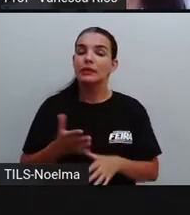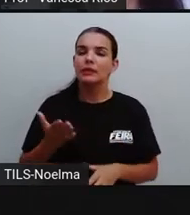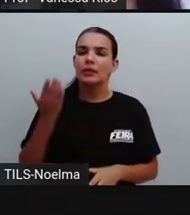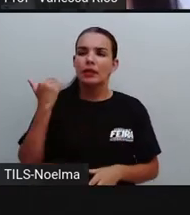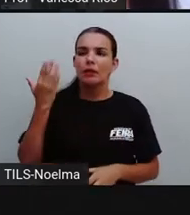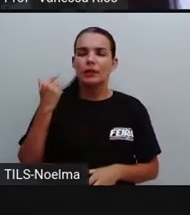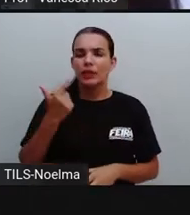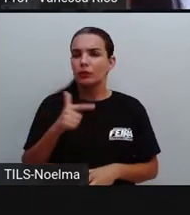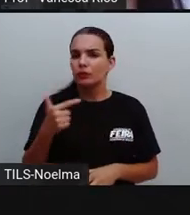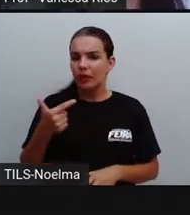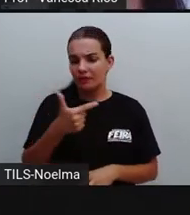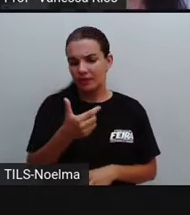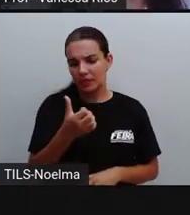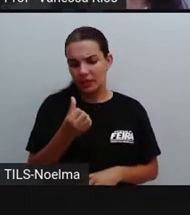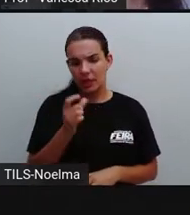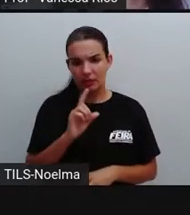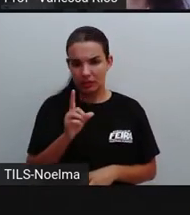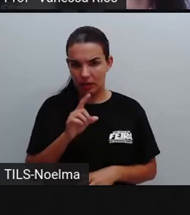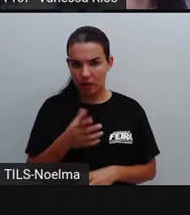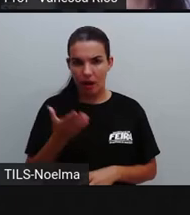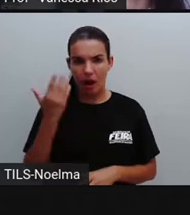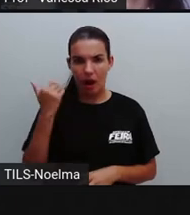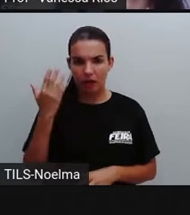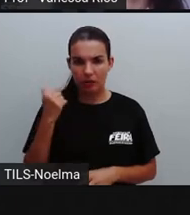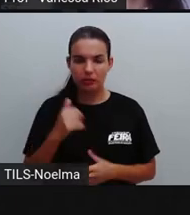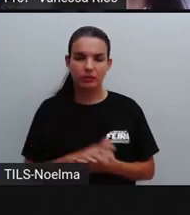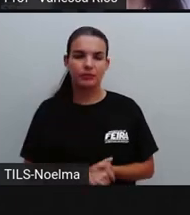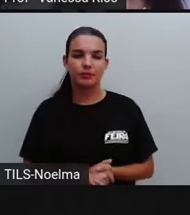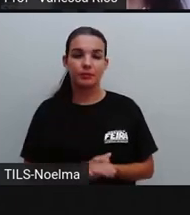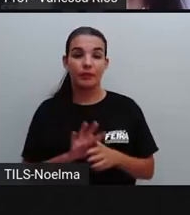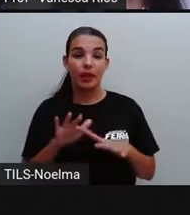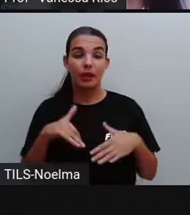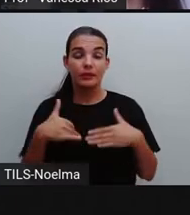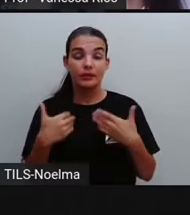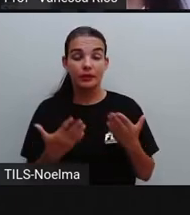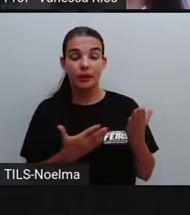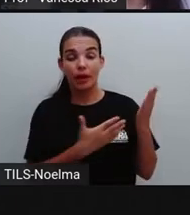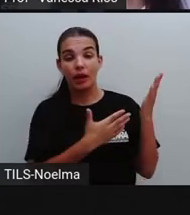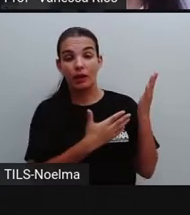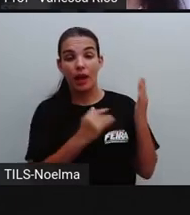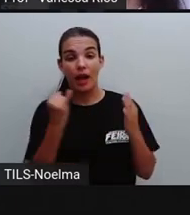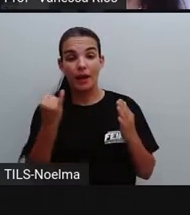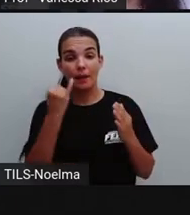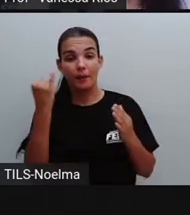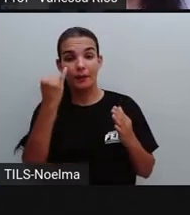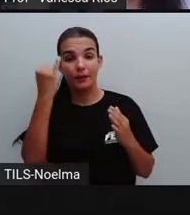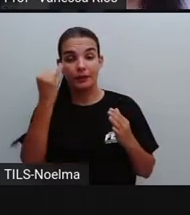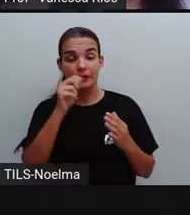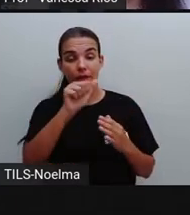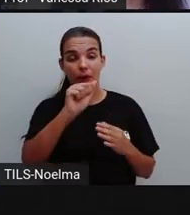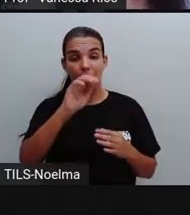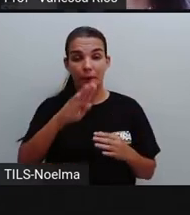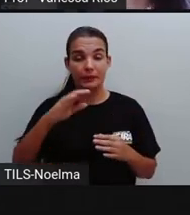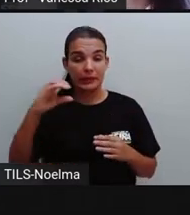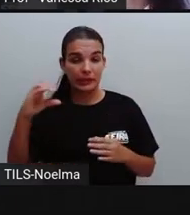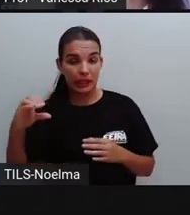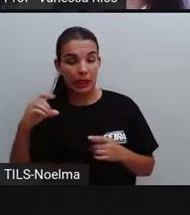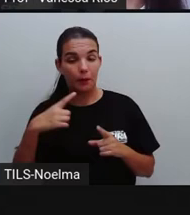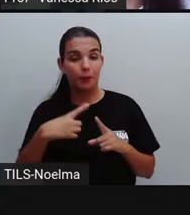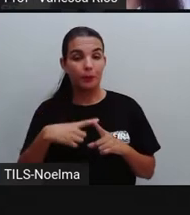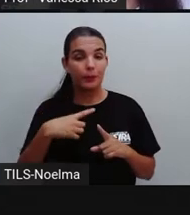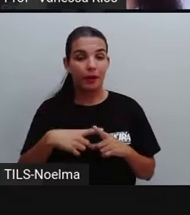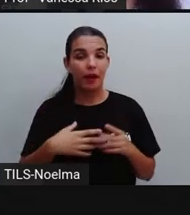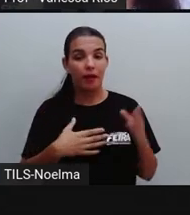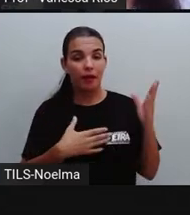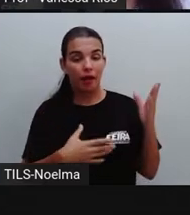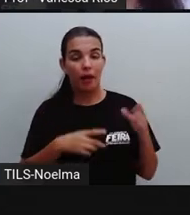26 letras em sua composição. E aí a gente percebe a importância do alfabeto, porque é graças